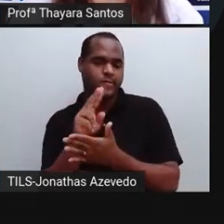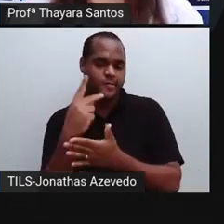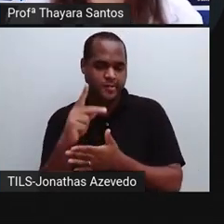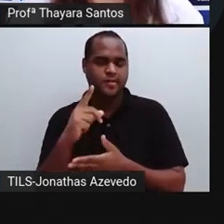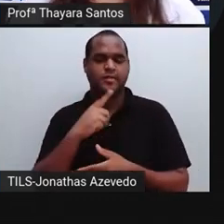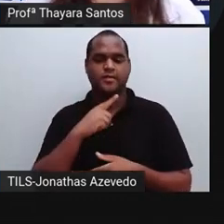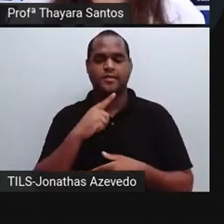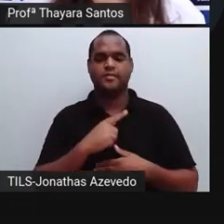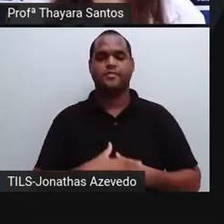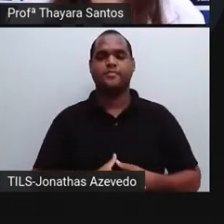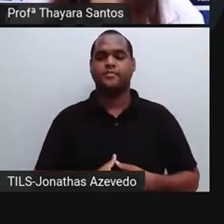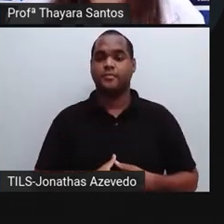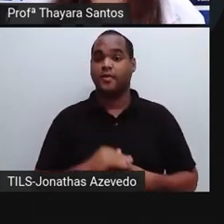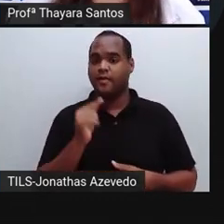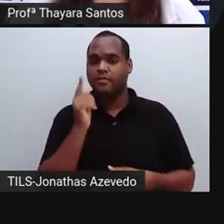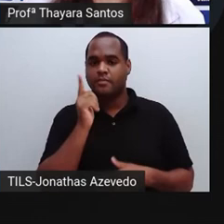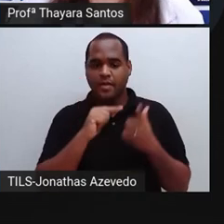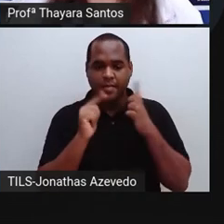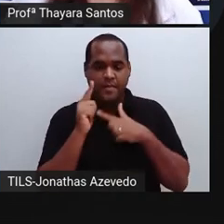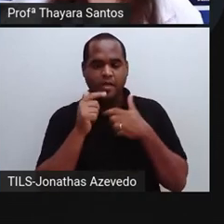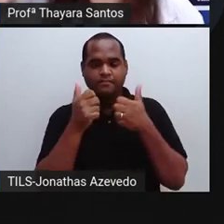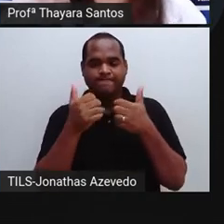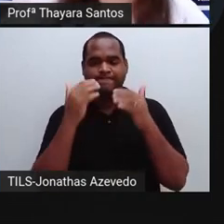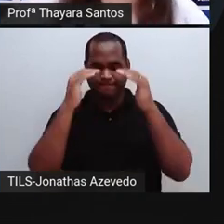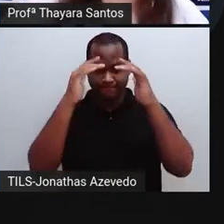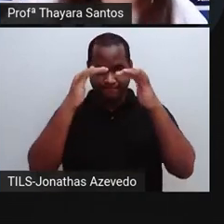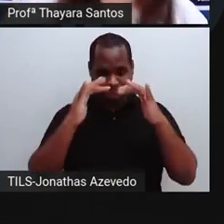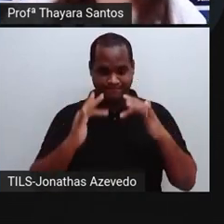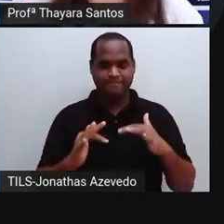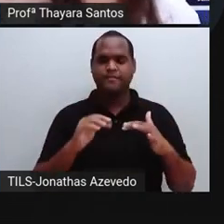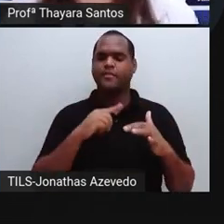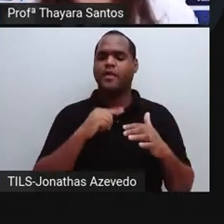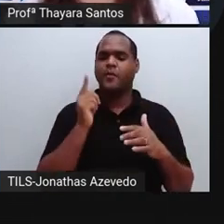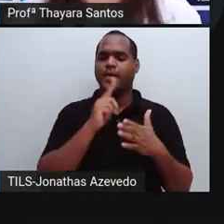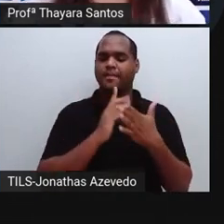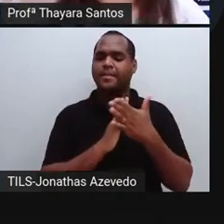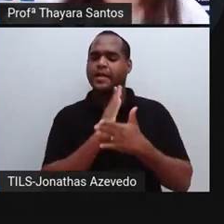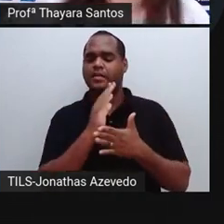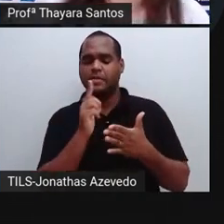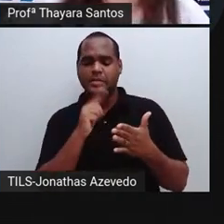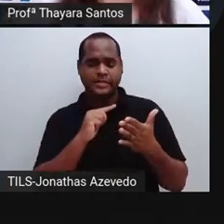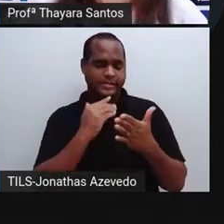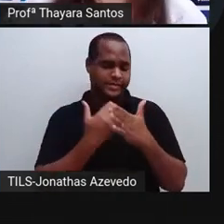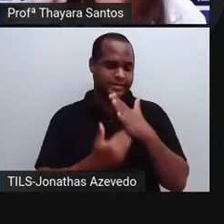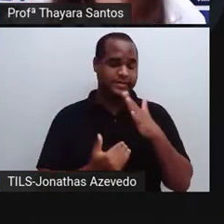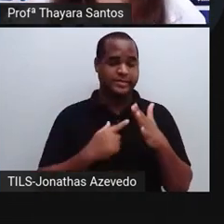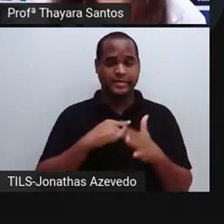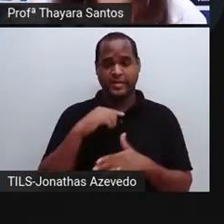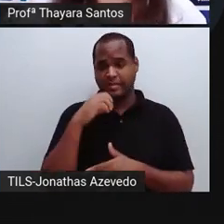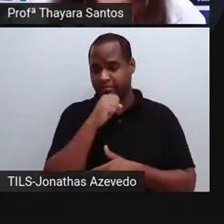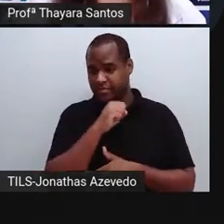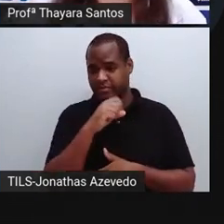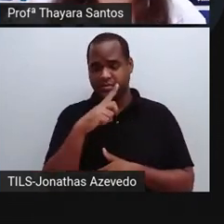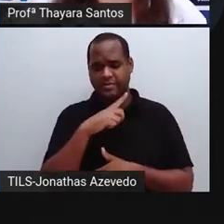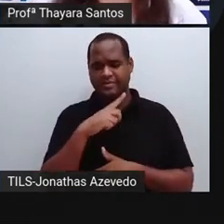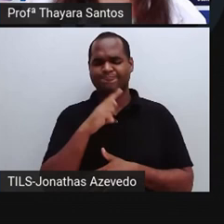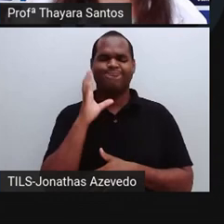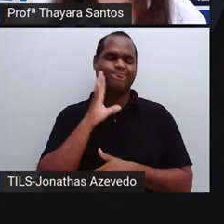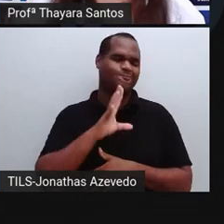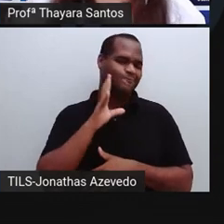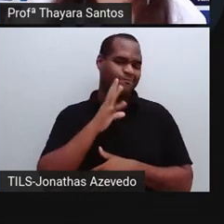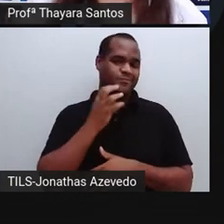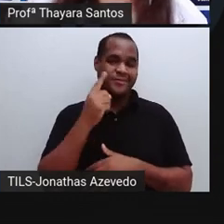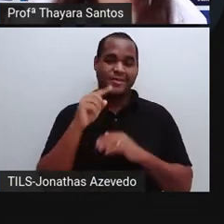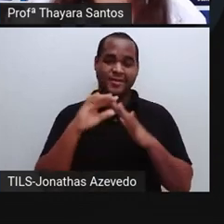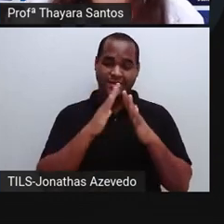nome da escola. Porque eu consigo ver a posição de cada um no ranking. Quem acertou mais, quem foi mais rápido. E é legal a gente saber quais são